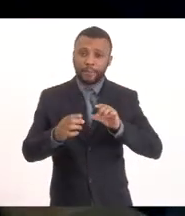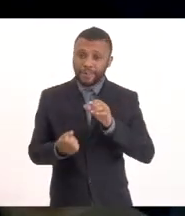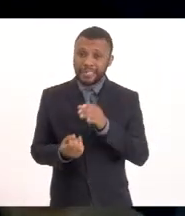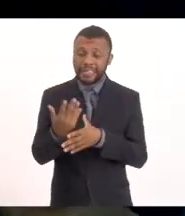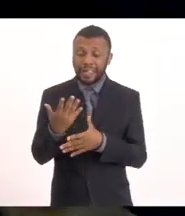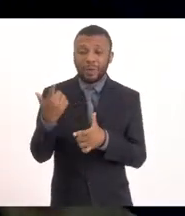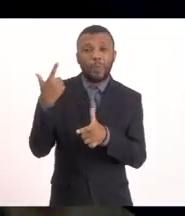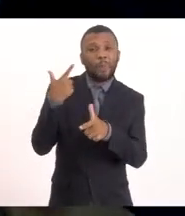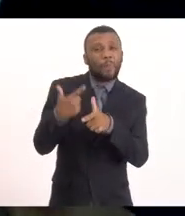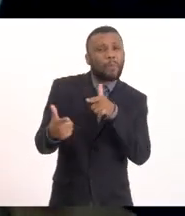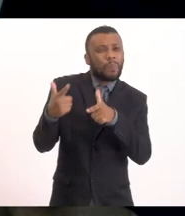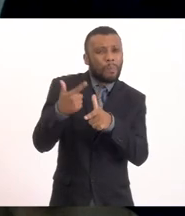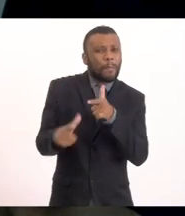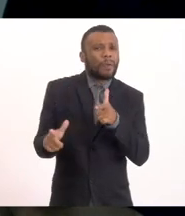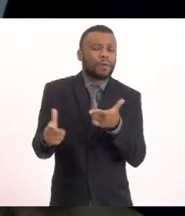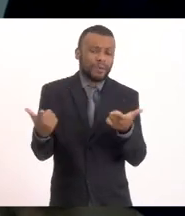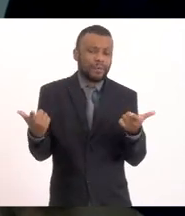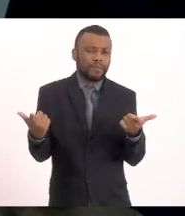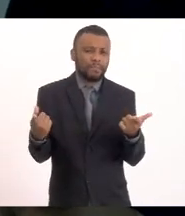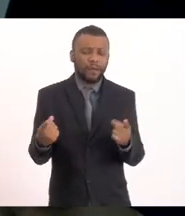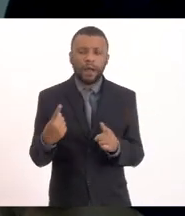Porque aparentemente Foi